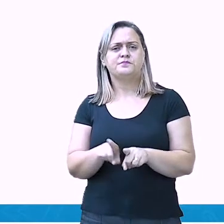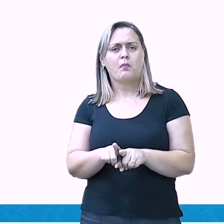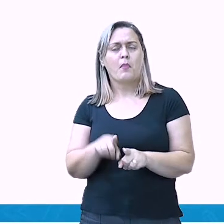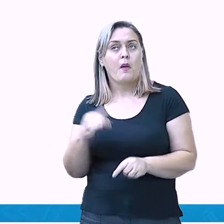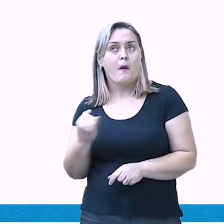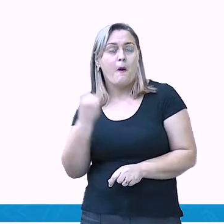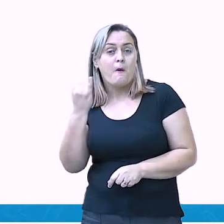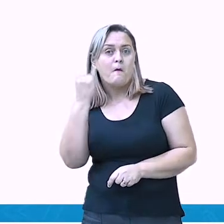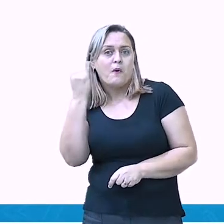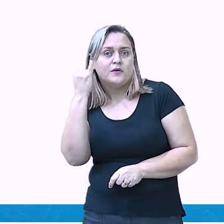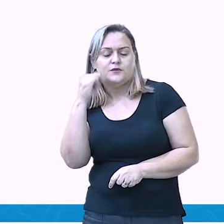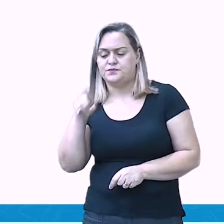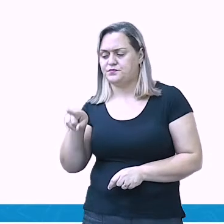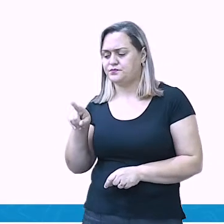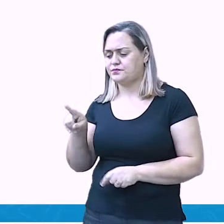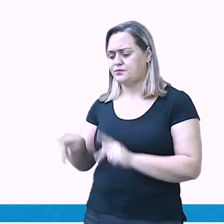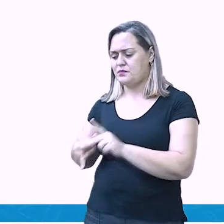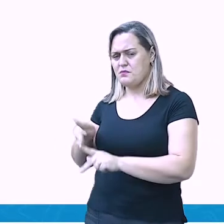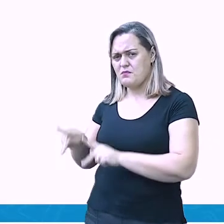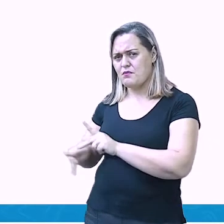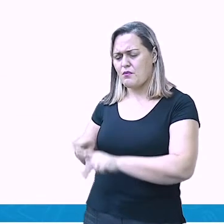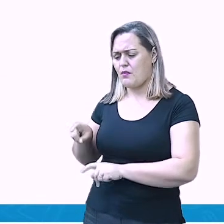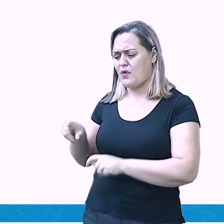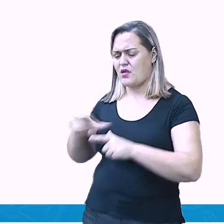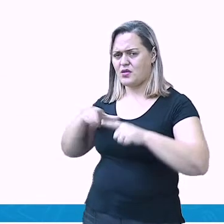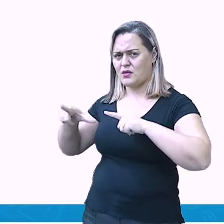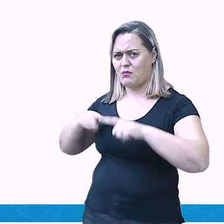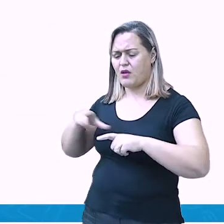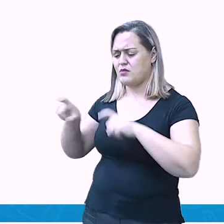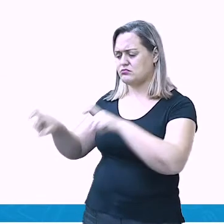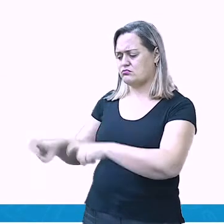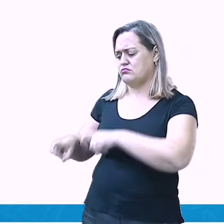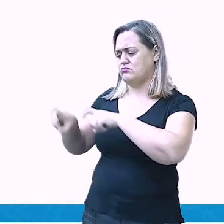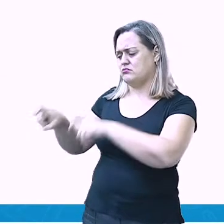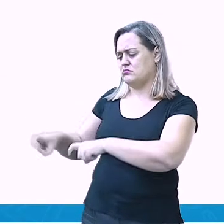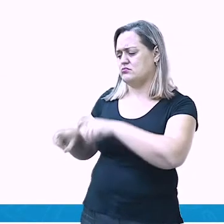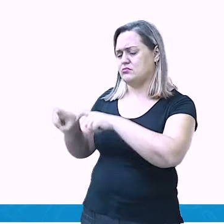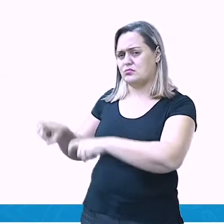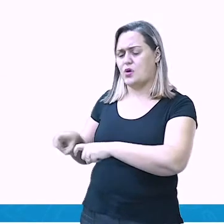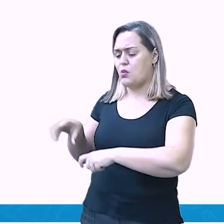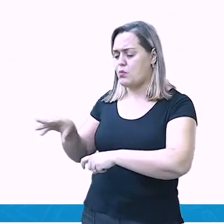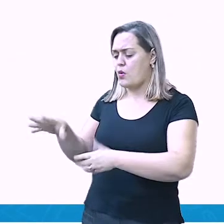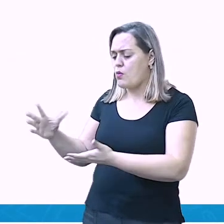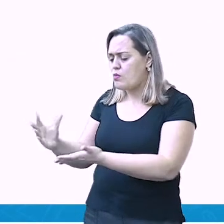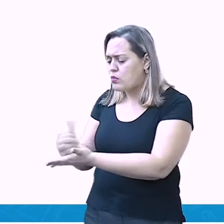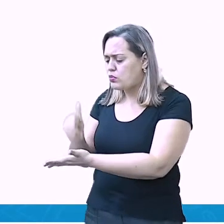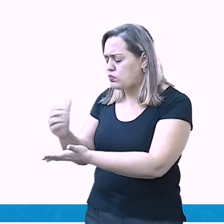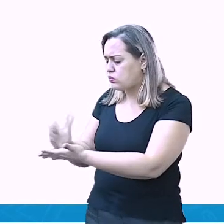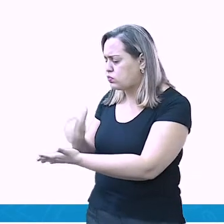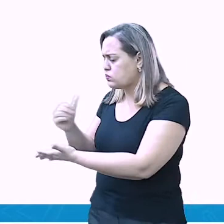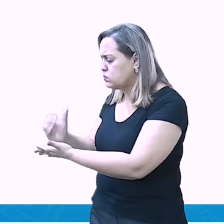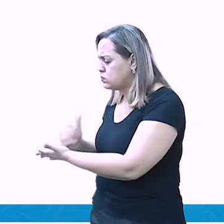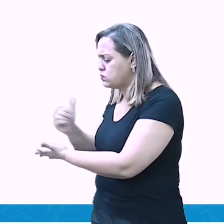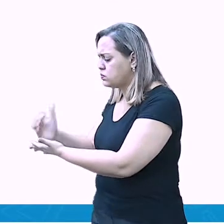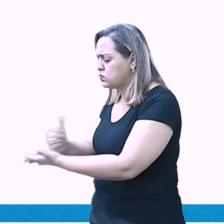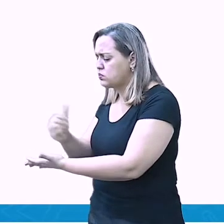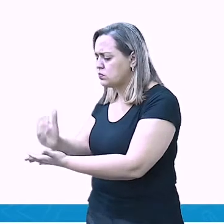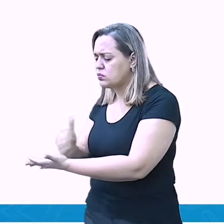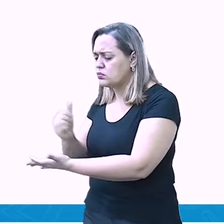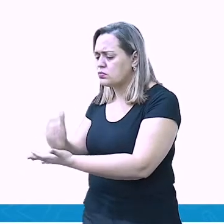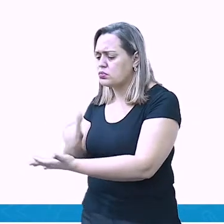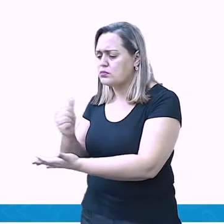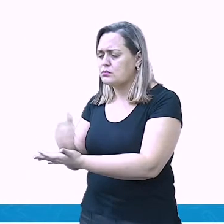colheu lá seu morango, vendeu para a cidade, ganhou muito dinheiro ali com seu plantio.